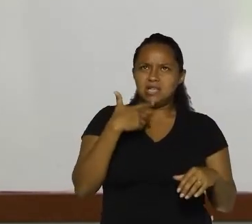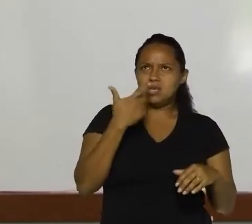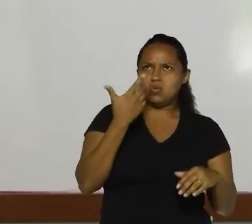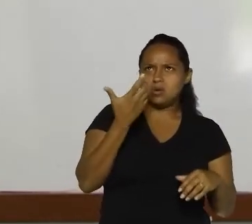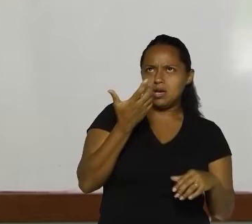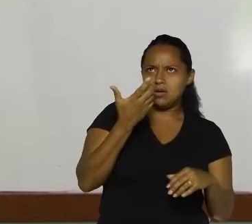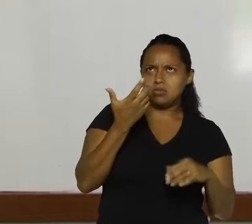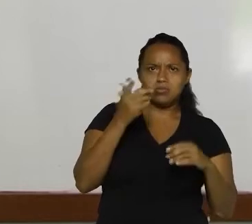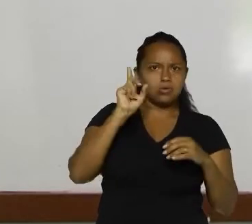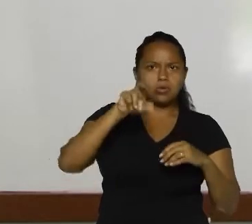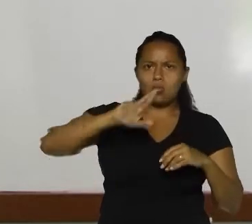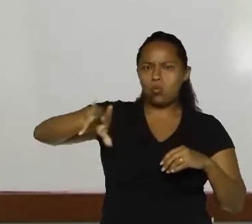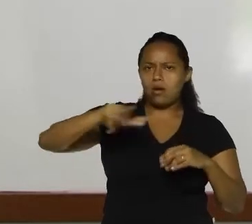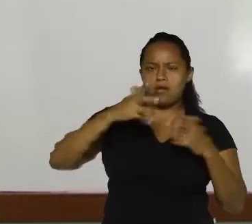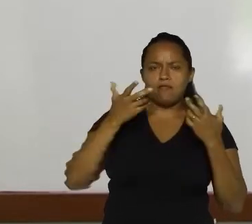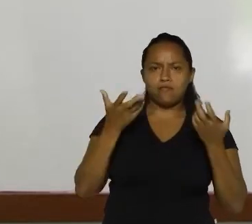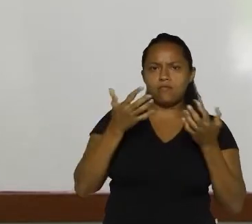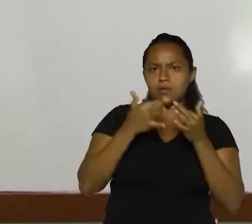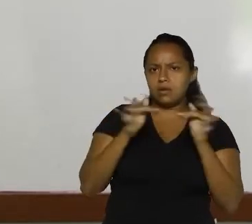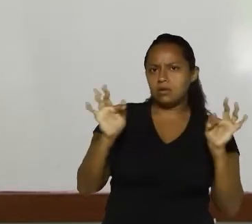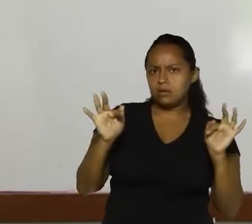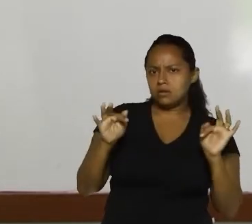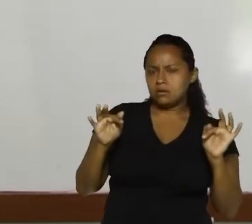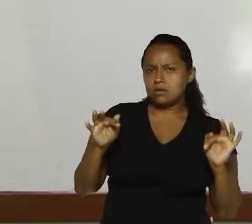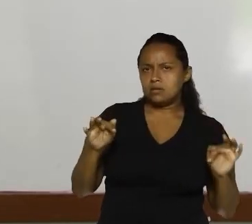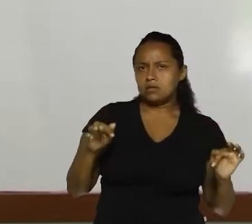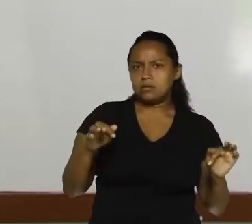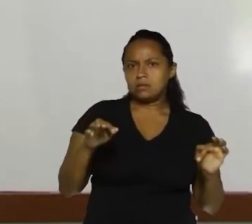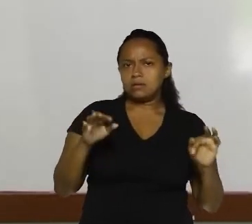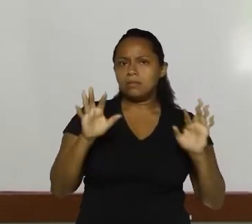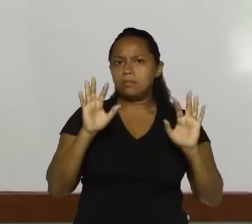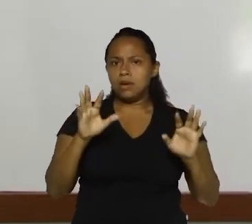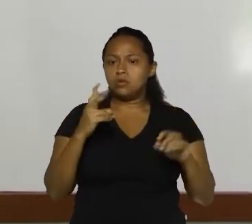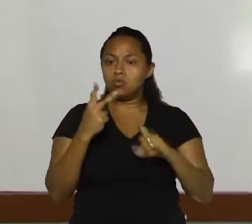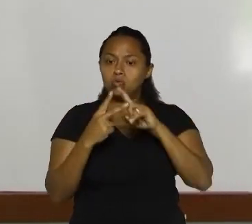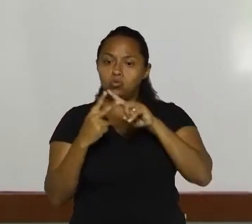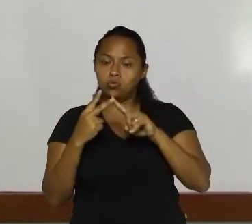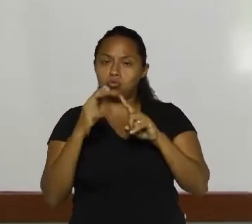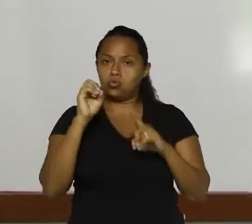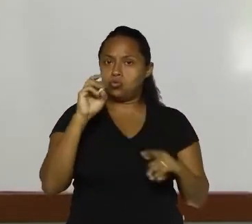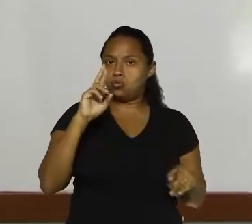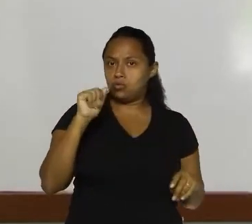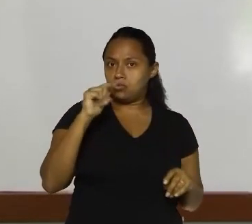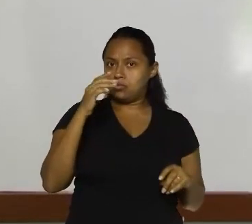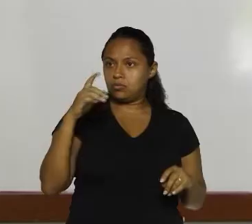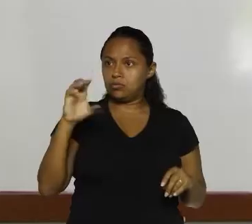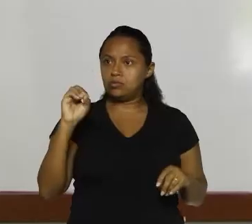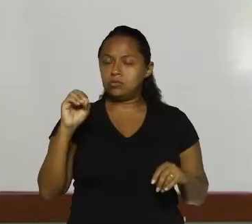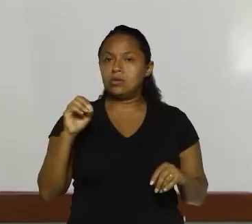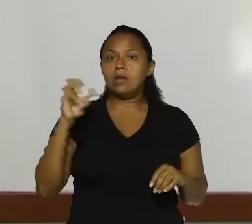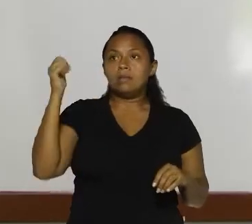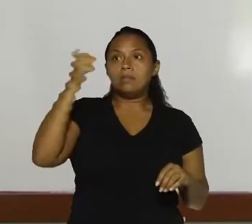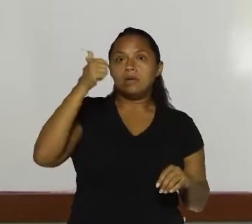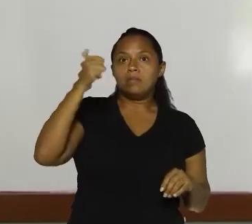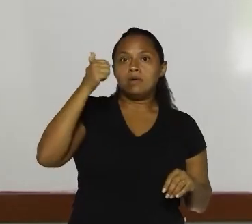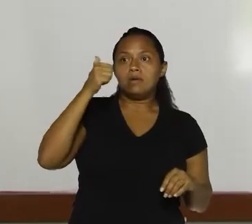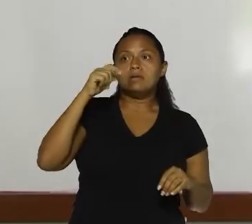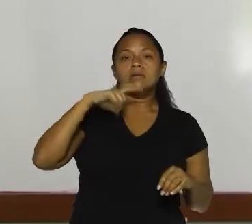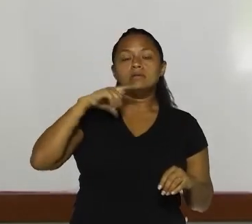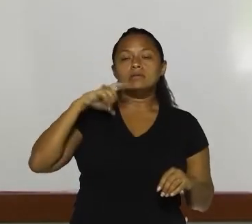frase. Que o Natal chegue logo. Não é uma frase. Mas são duas orações. Então, no primeiro caso, há uma